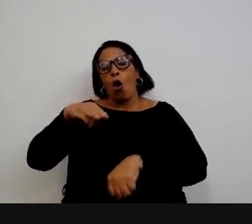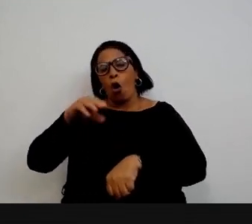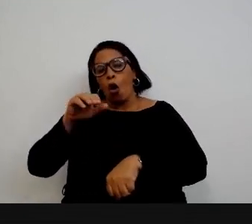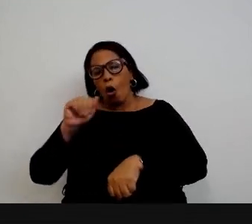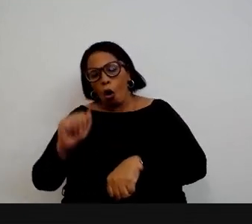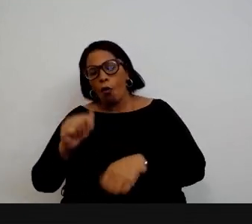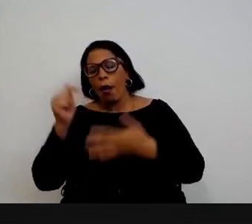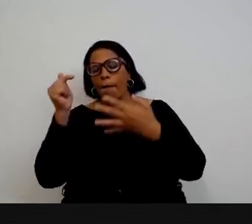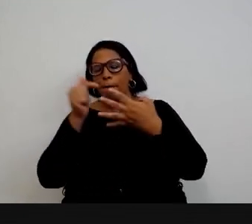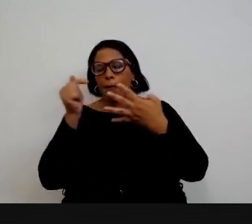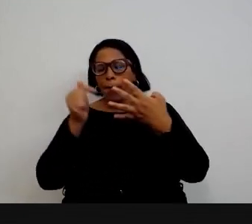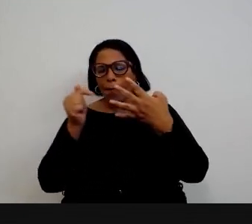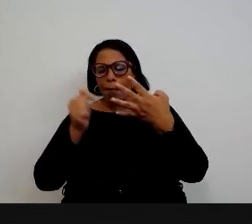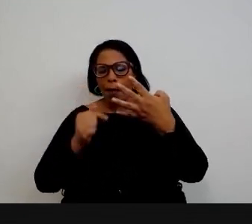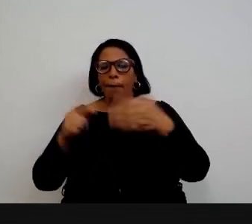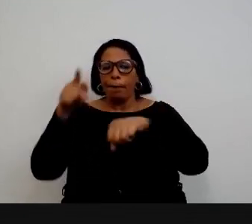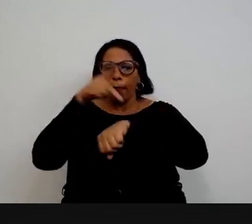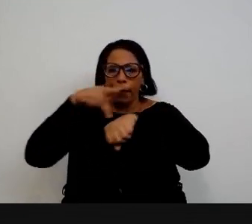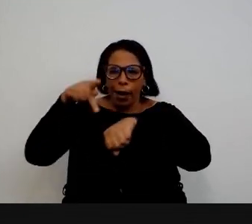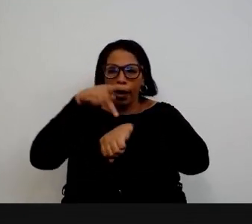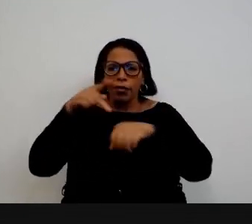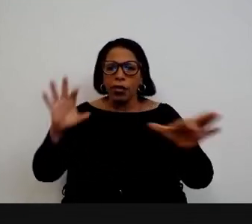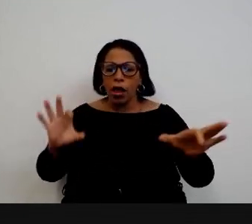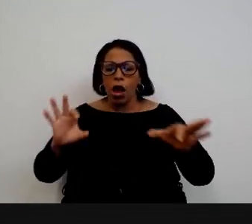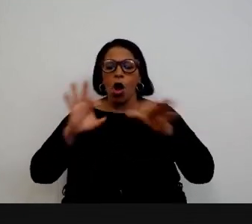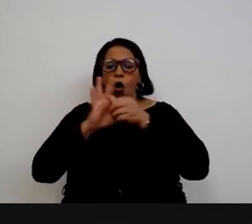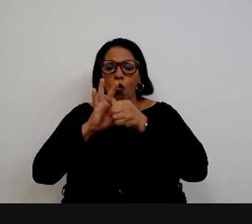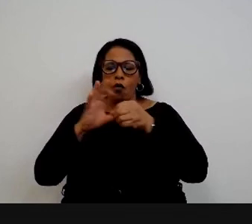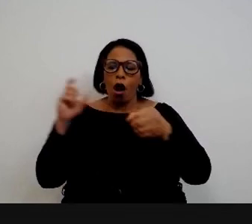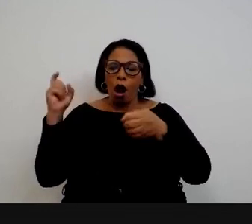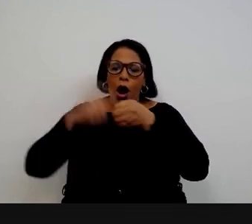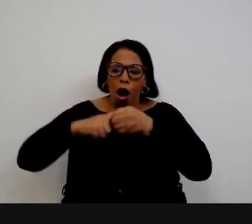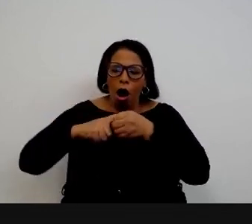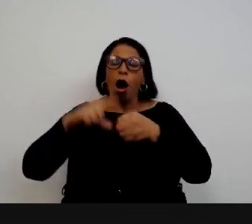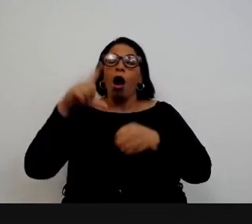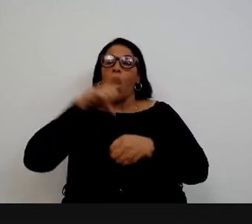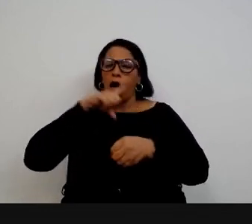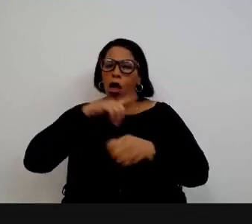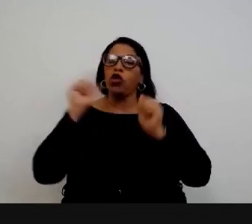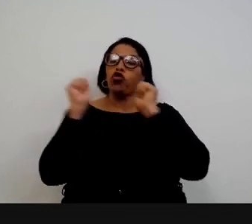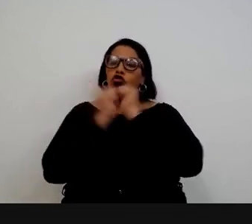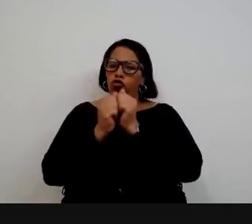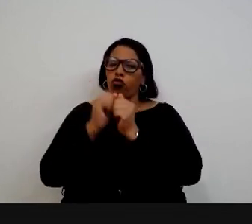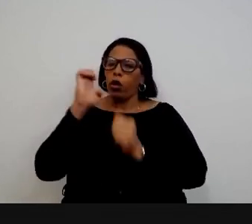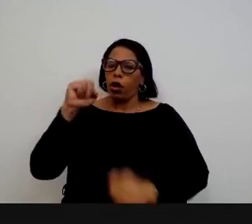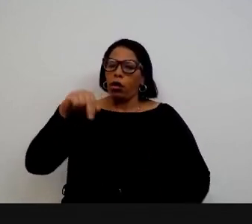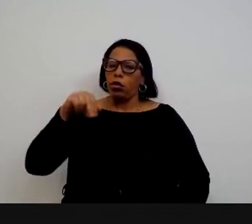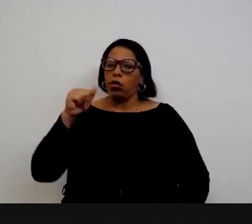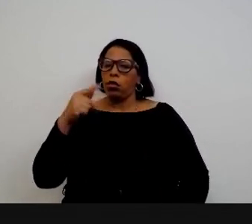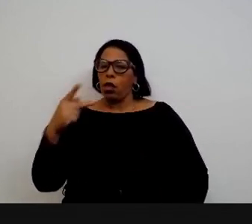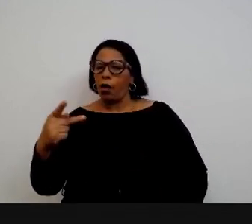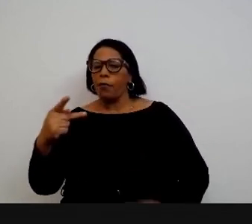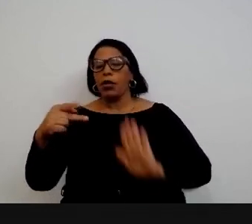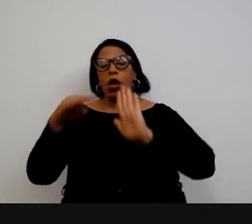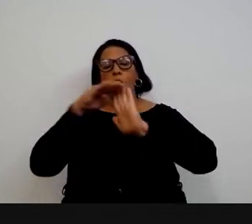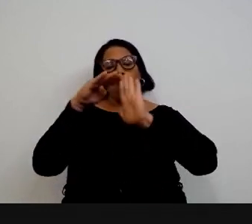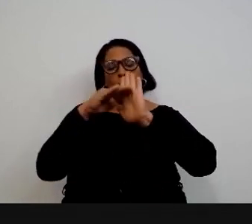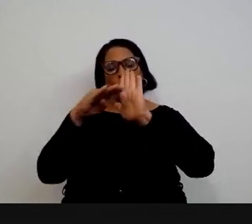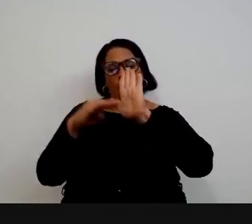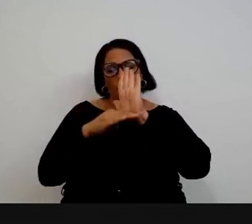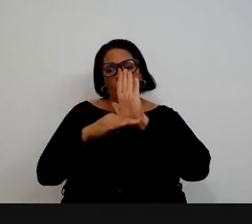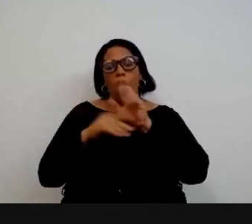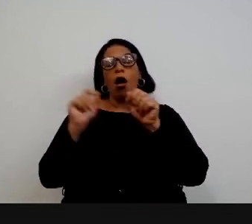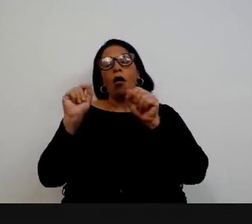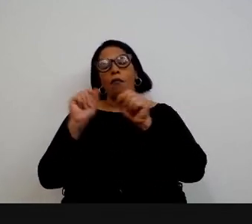o instrumento que o MPP eu acho que é é uma chave que a gente vira nisso é que vários desses outros programas a gente faz